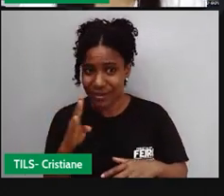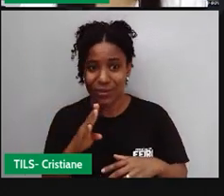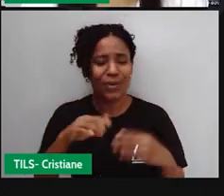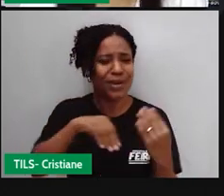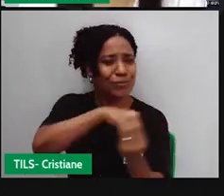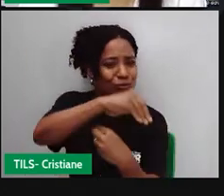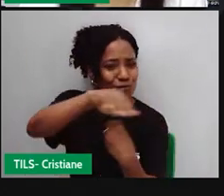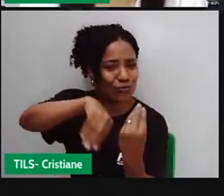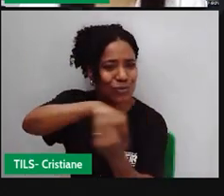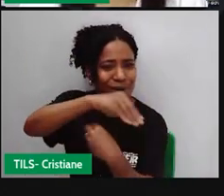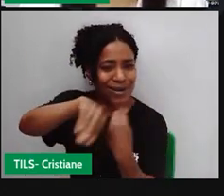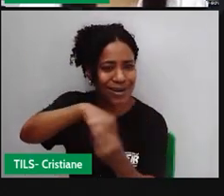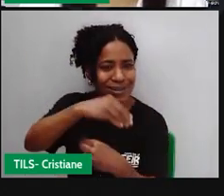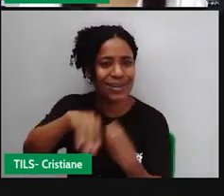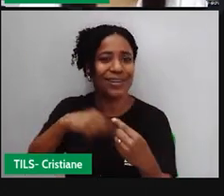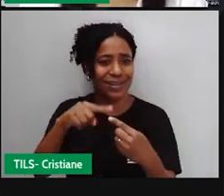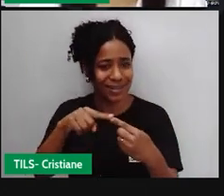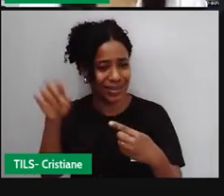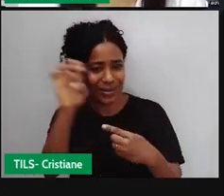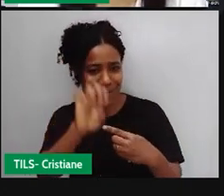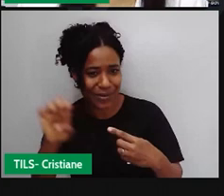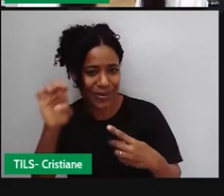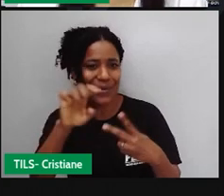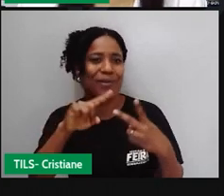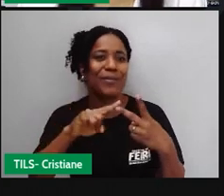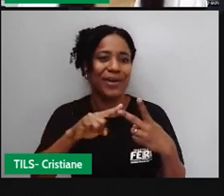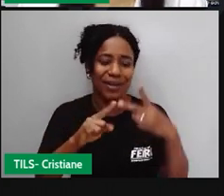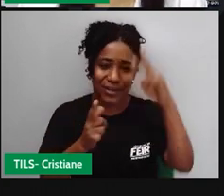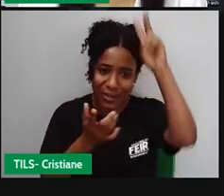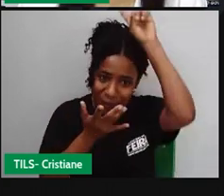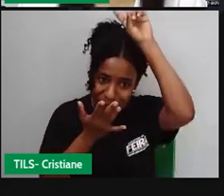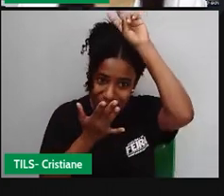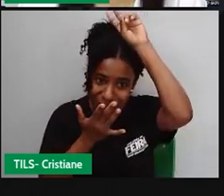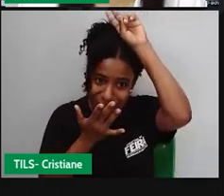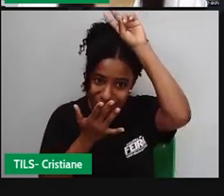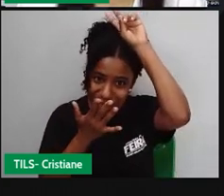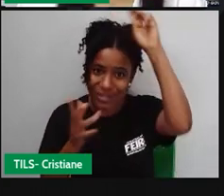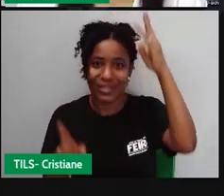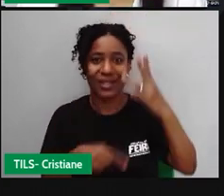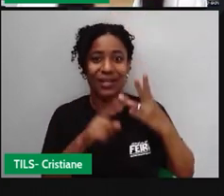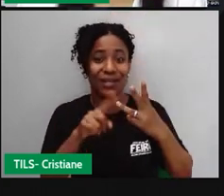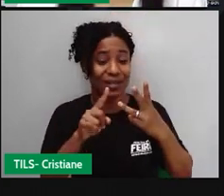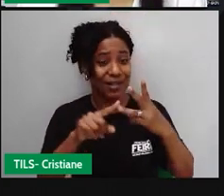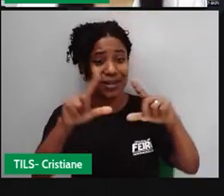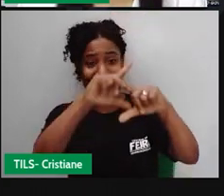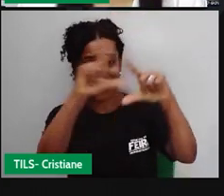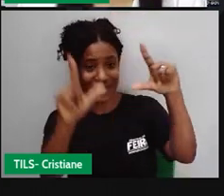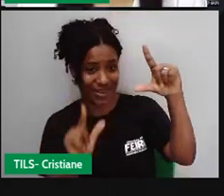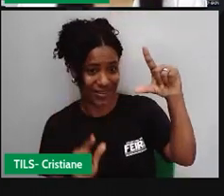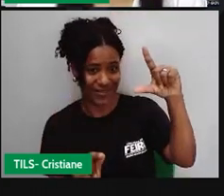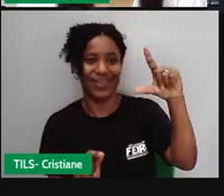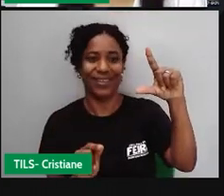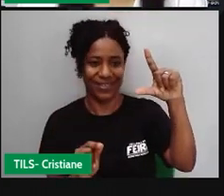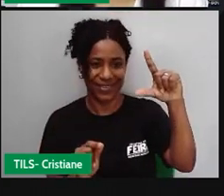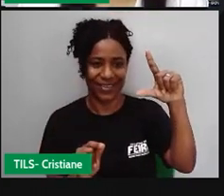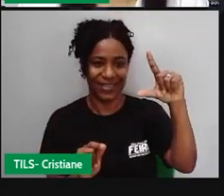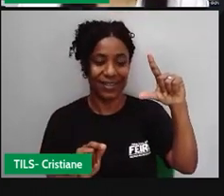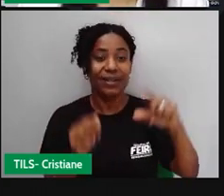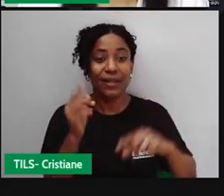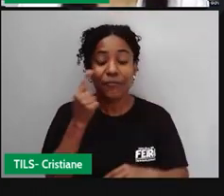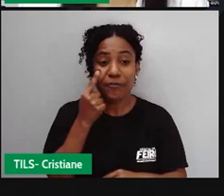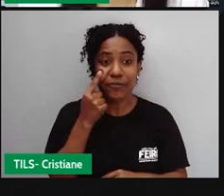europeu e também pelo africano. A gente já observou aí que esse processo onde essas